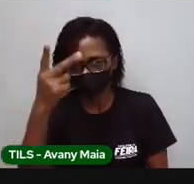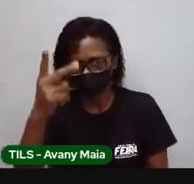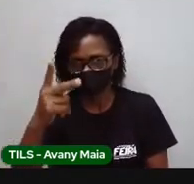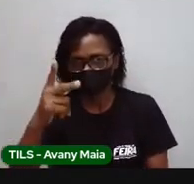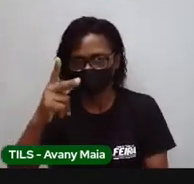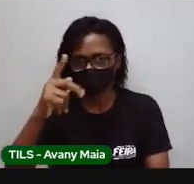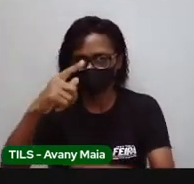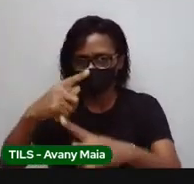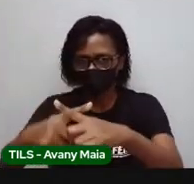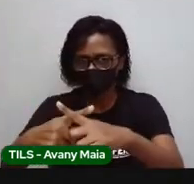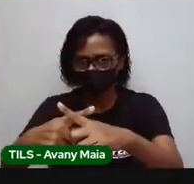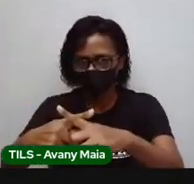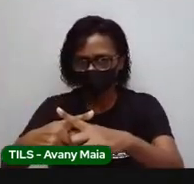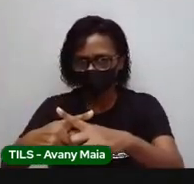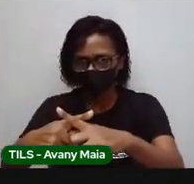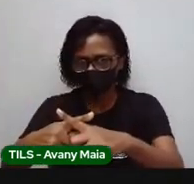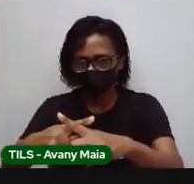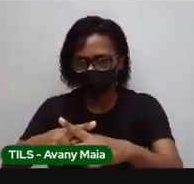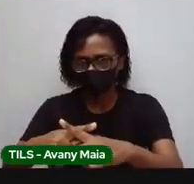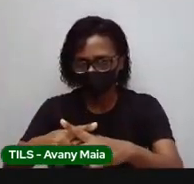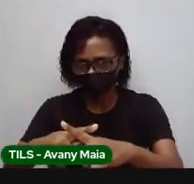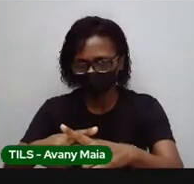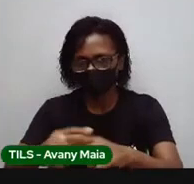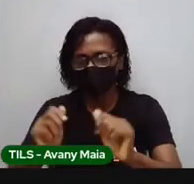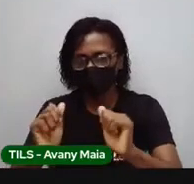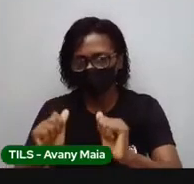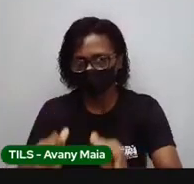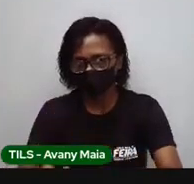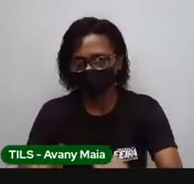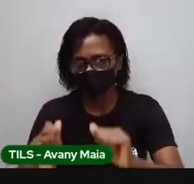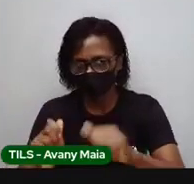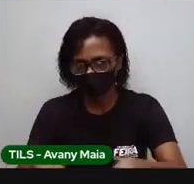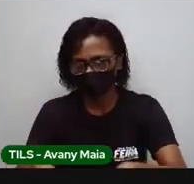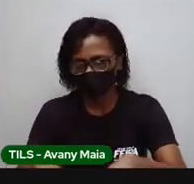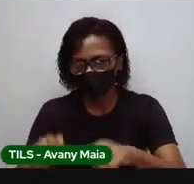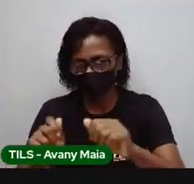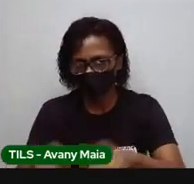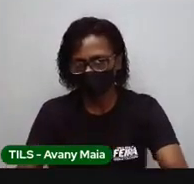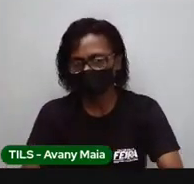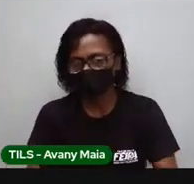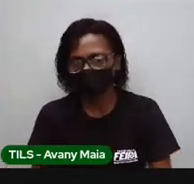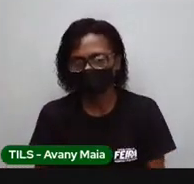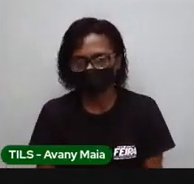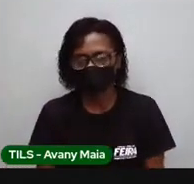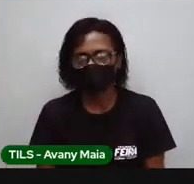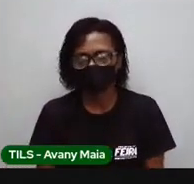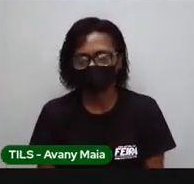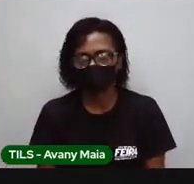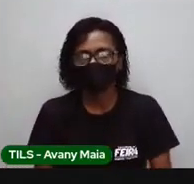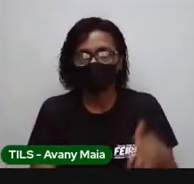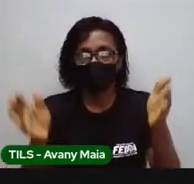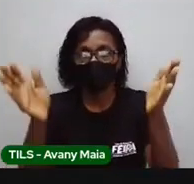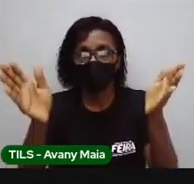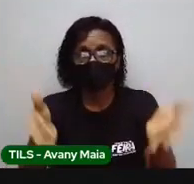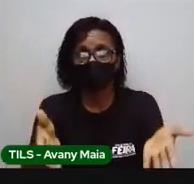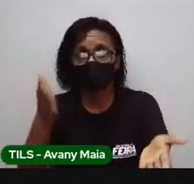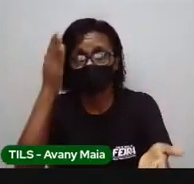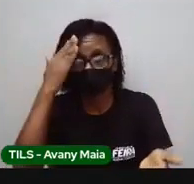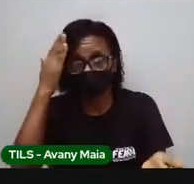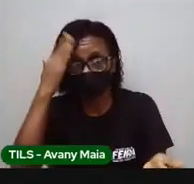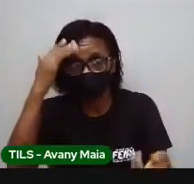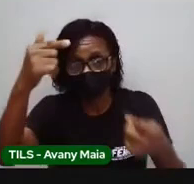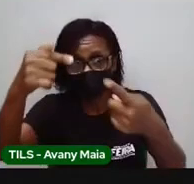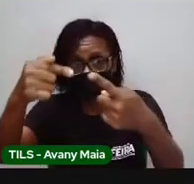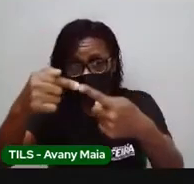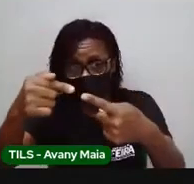sigamos, o bom mesmo é a gente entender na prática. Tá bom? Então, chega aquele momento,